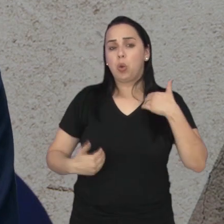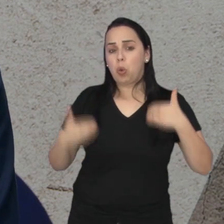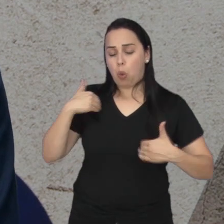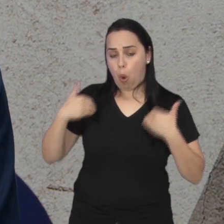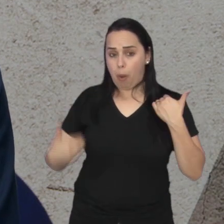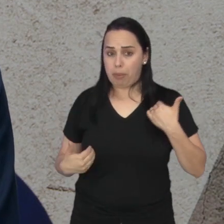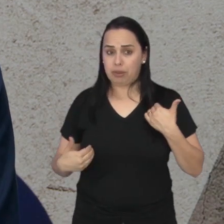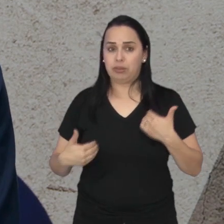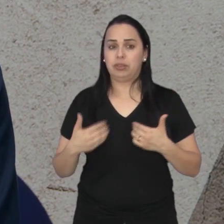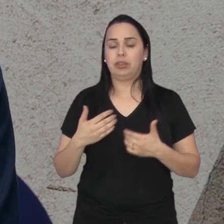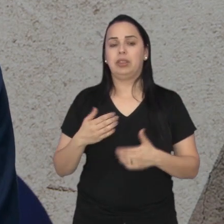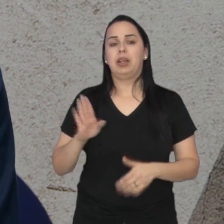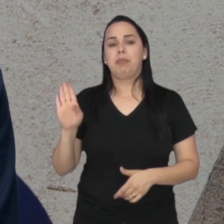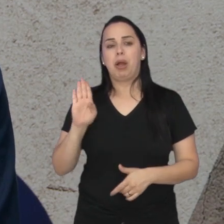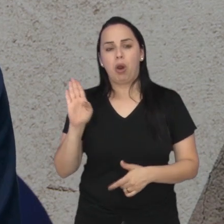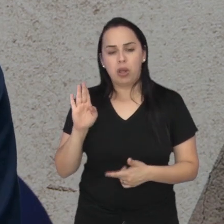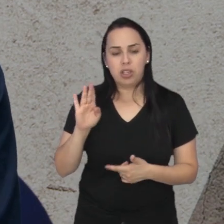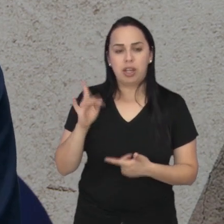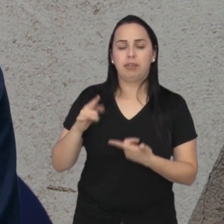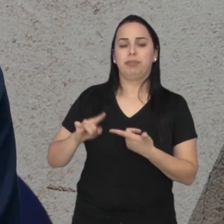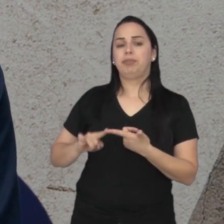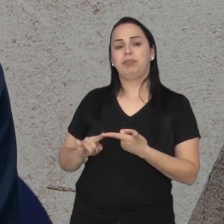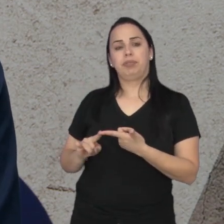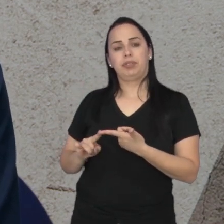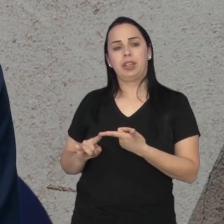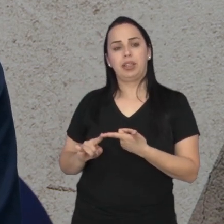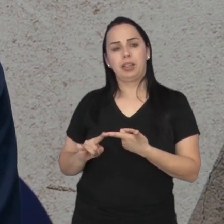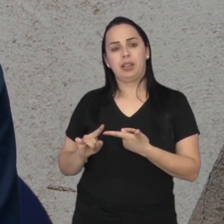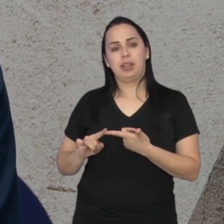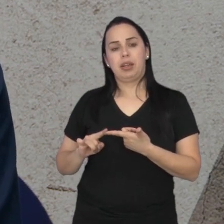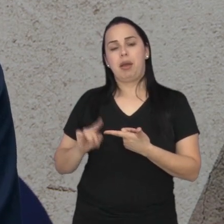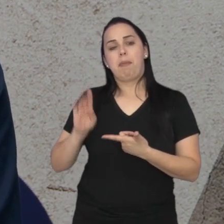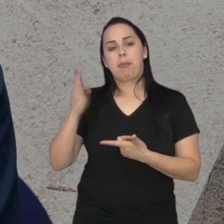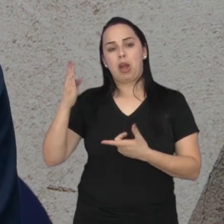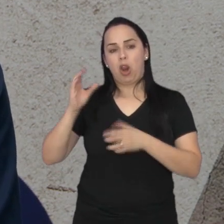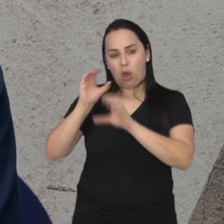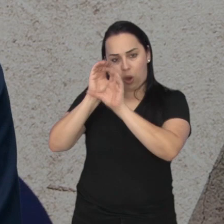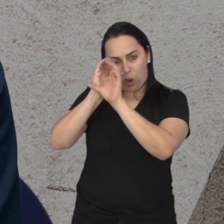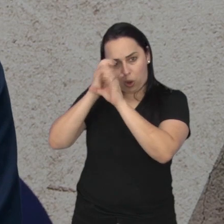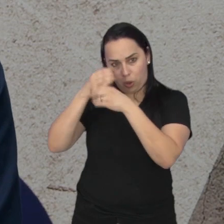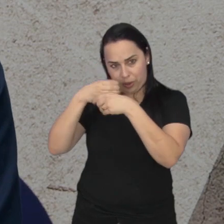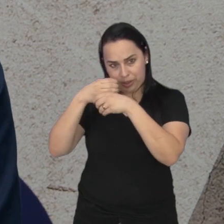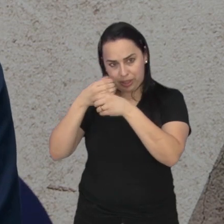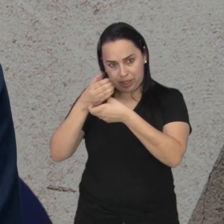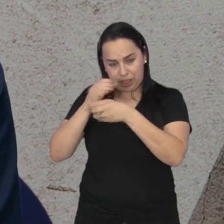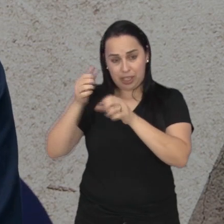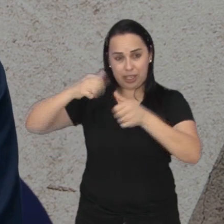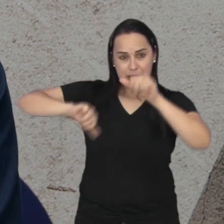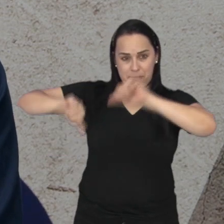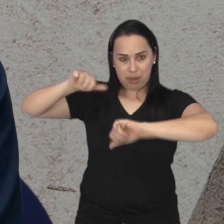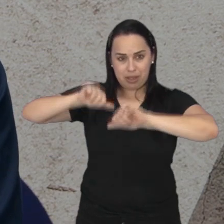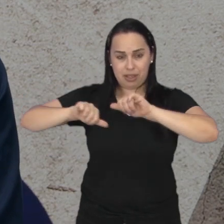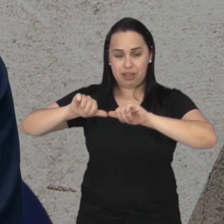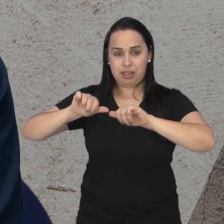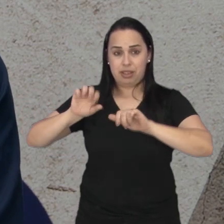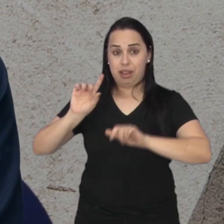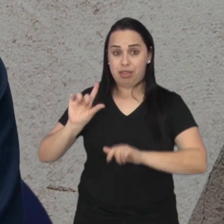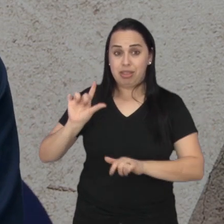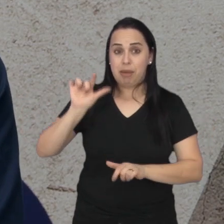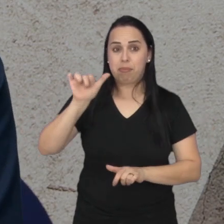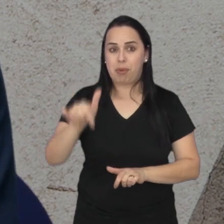disciplinas básicas. Então, a gente tem a biologia celular, a gente tem bioquímica, que são disciplinas que depois você vai